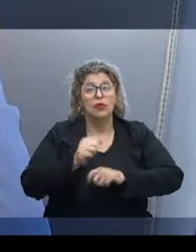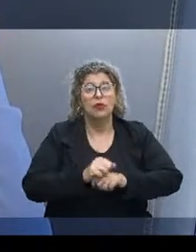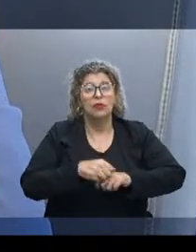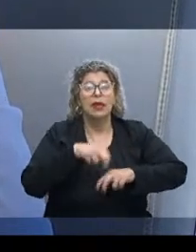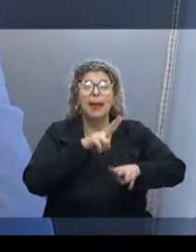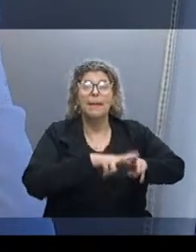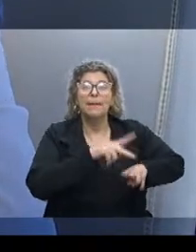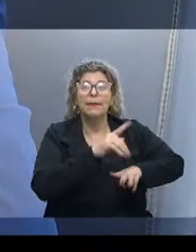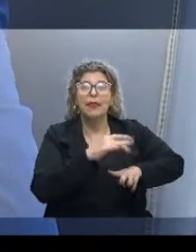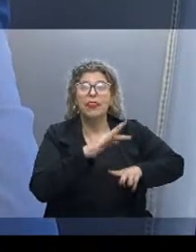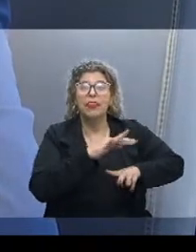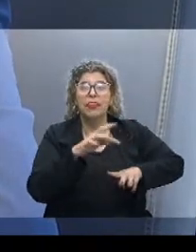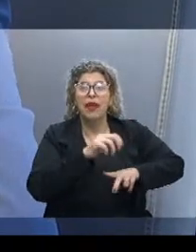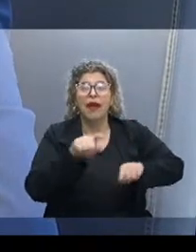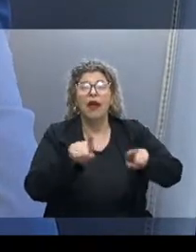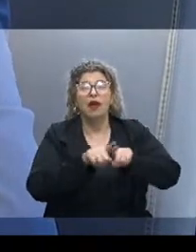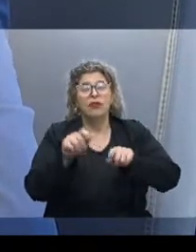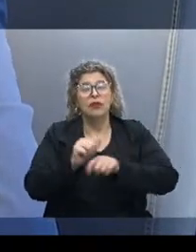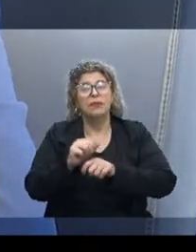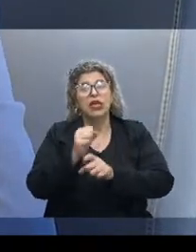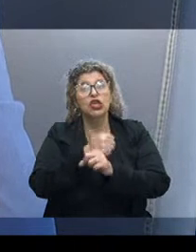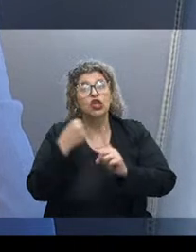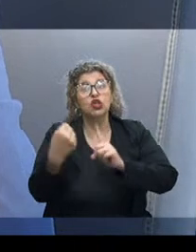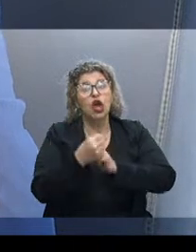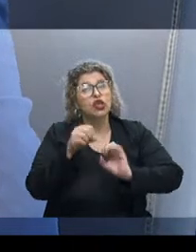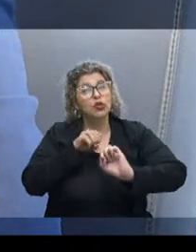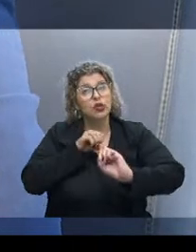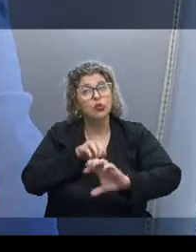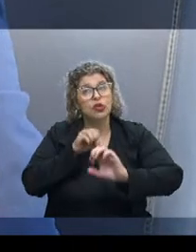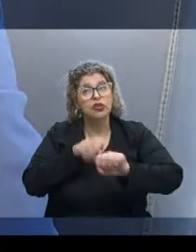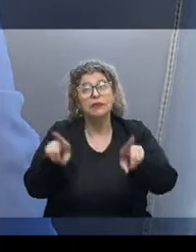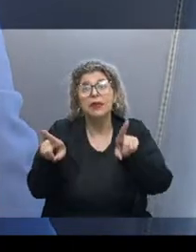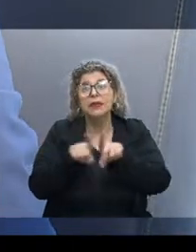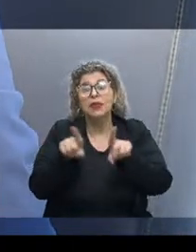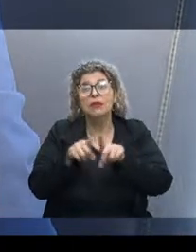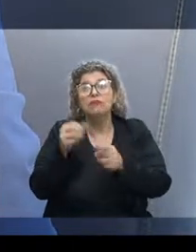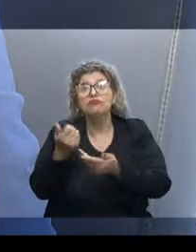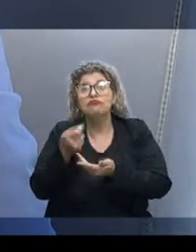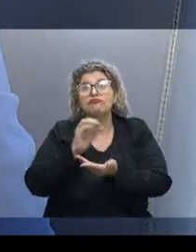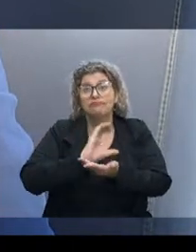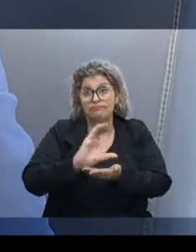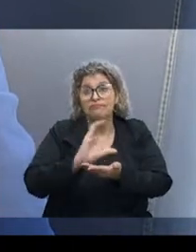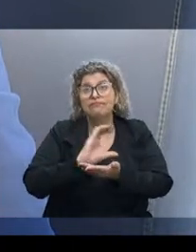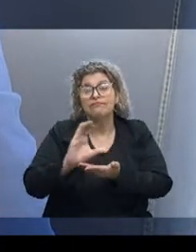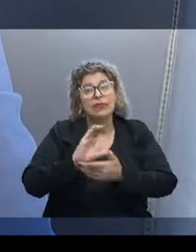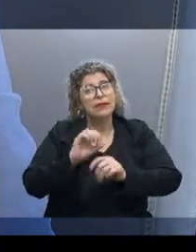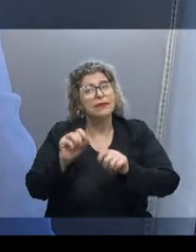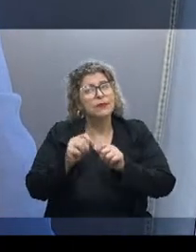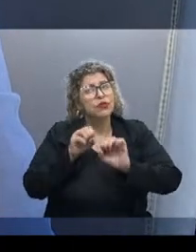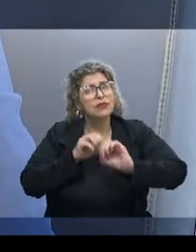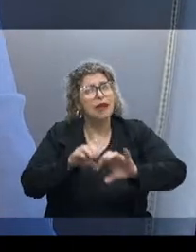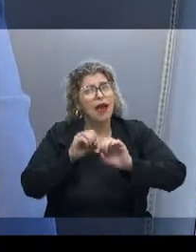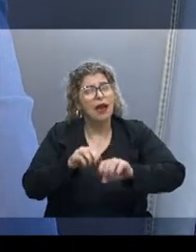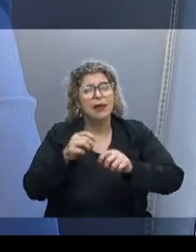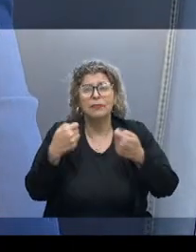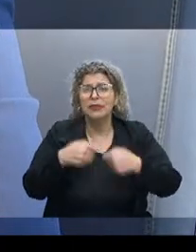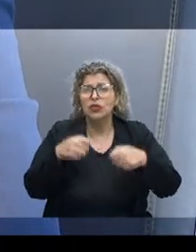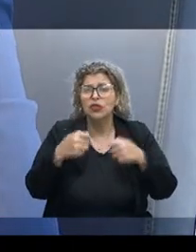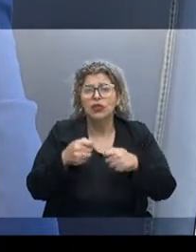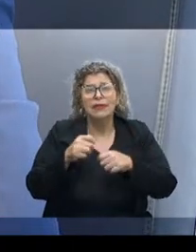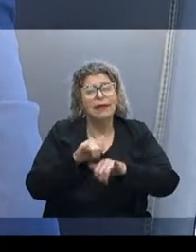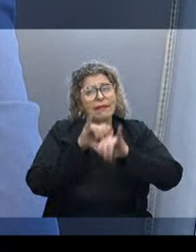penal e sócio-educativo, pasta que eu atuo, mas, principalmente, também investimentos na área de educação, que mereceu tanto destaque aqui